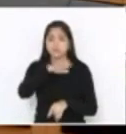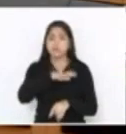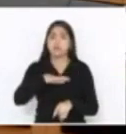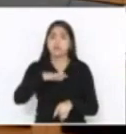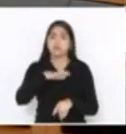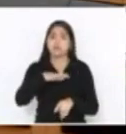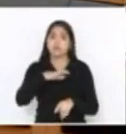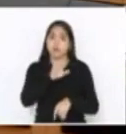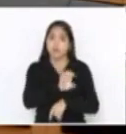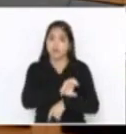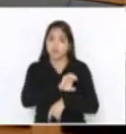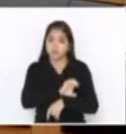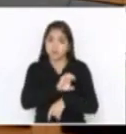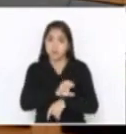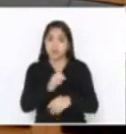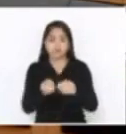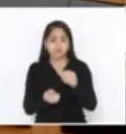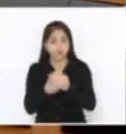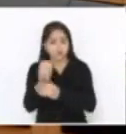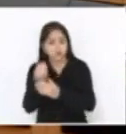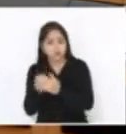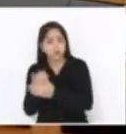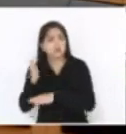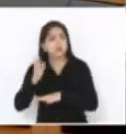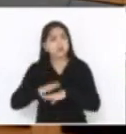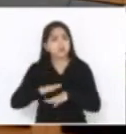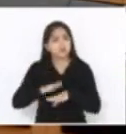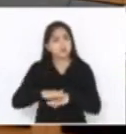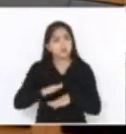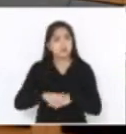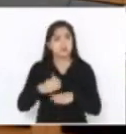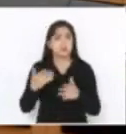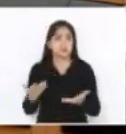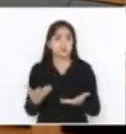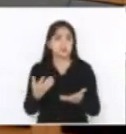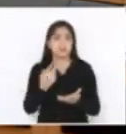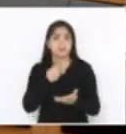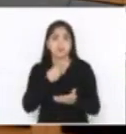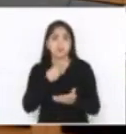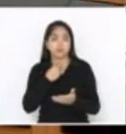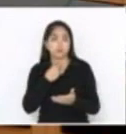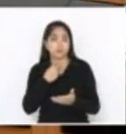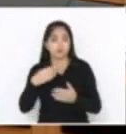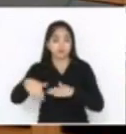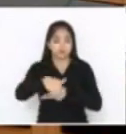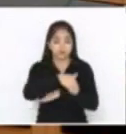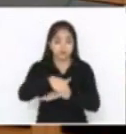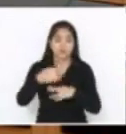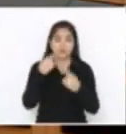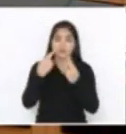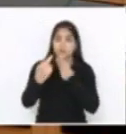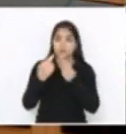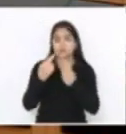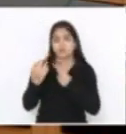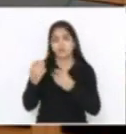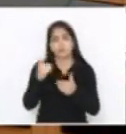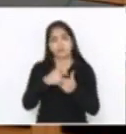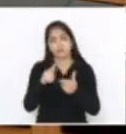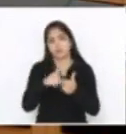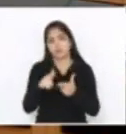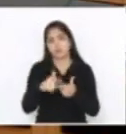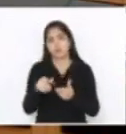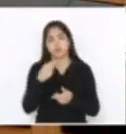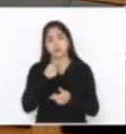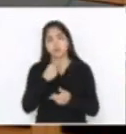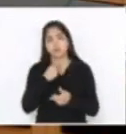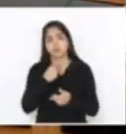altamente produtivo, não pode ter suas rodovias no Estado em